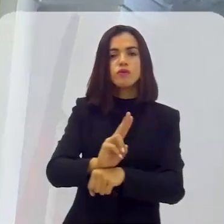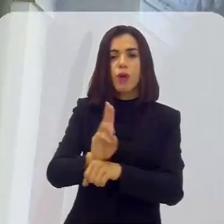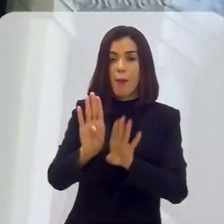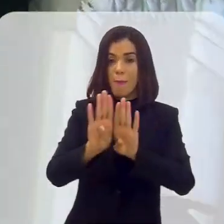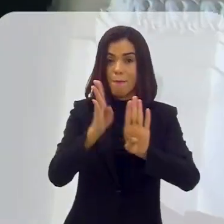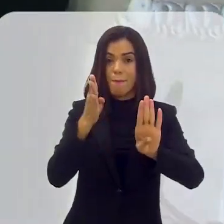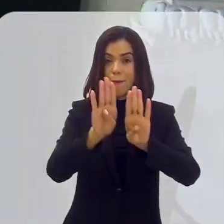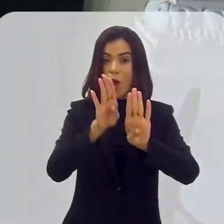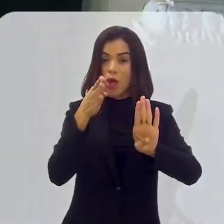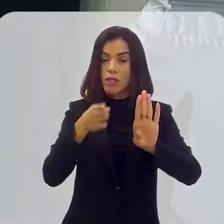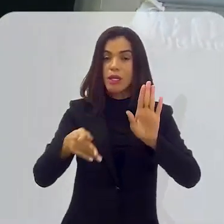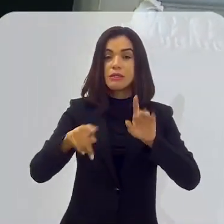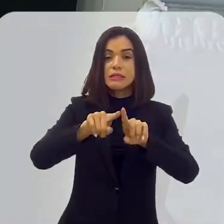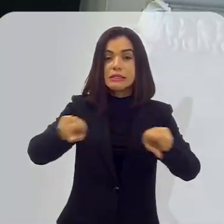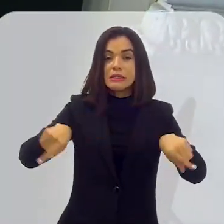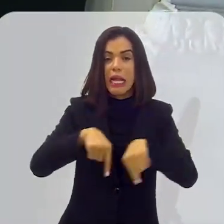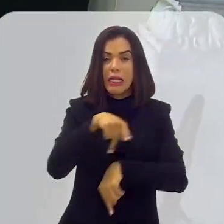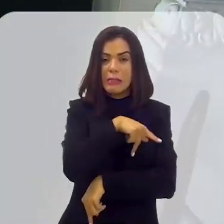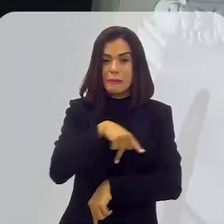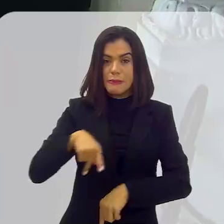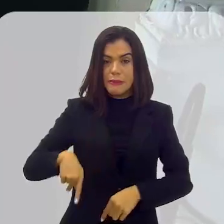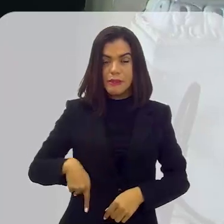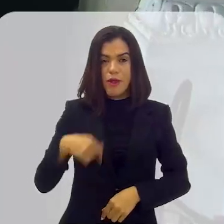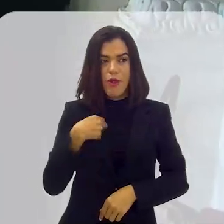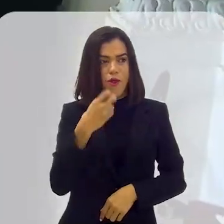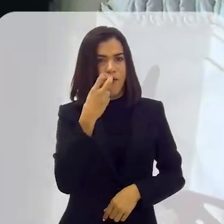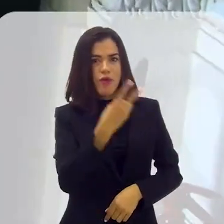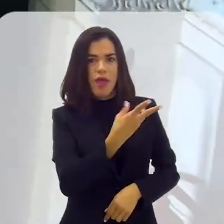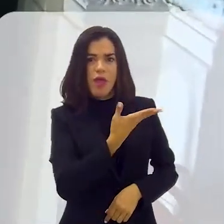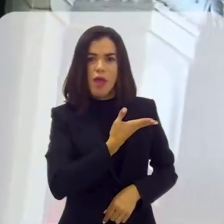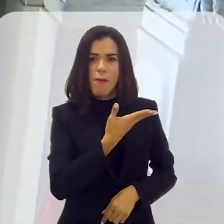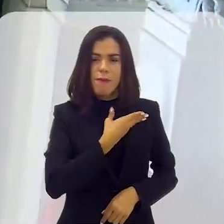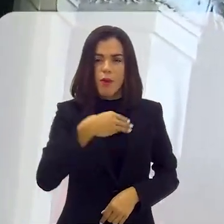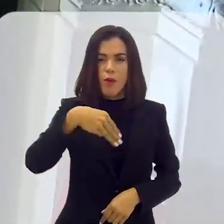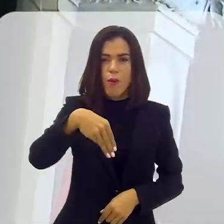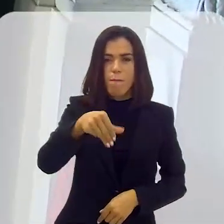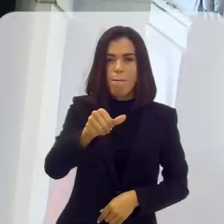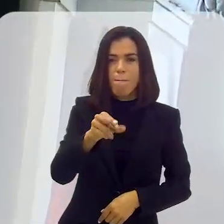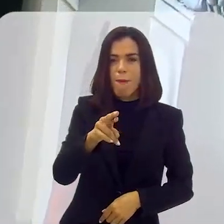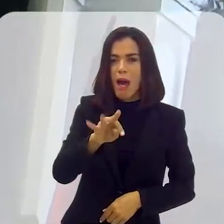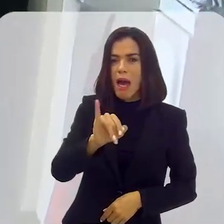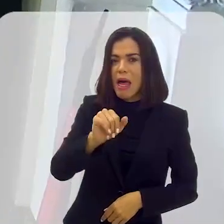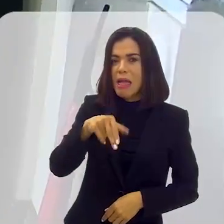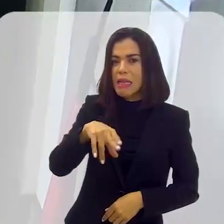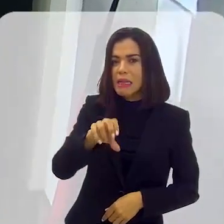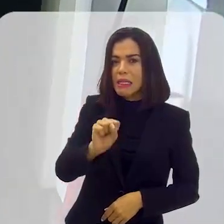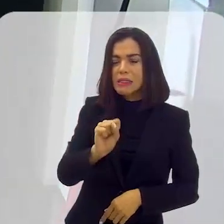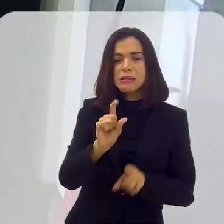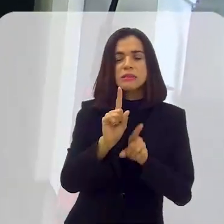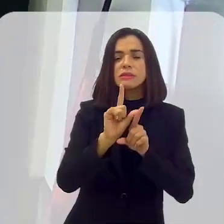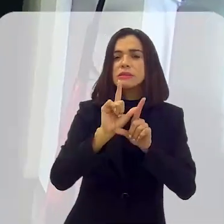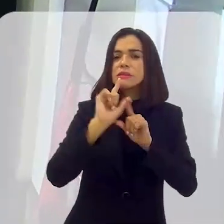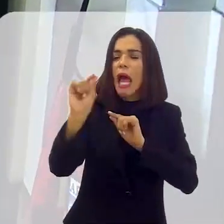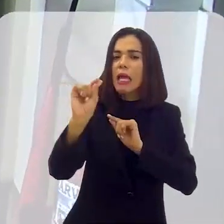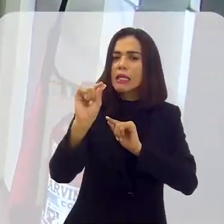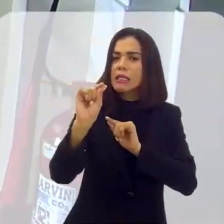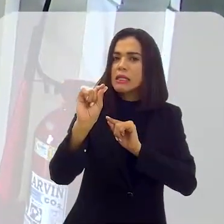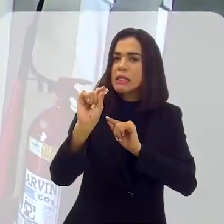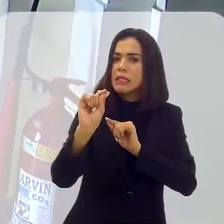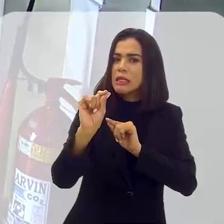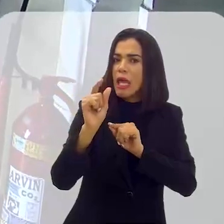segurança aqui nesta porta, que é a porta da presidência, quando eu vi um amigo meu chamado Martins sair pela